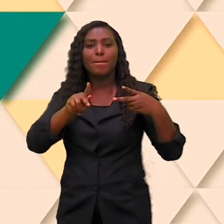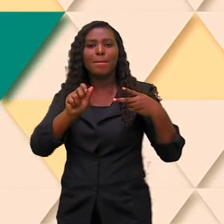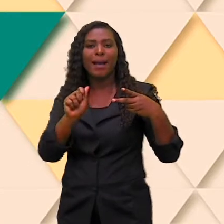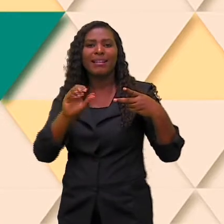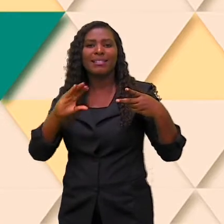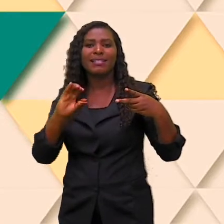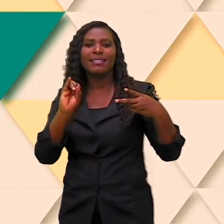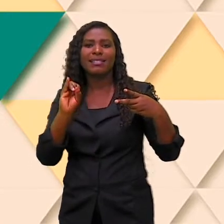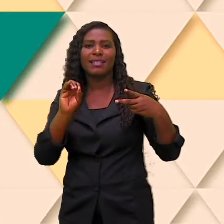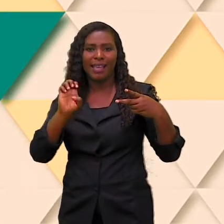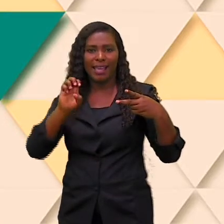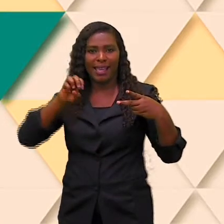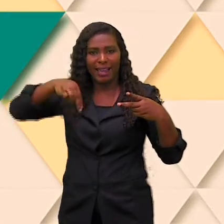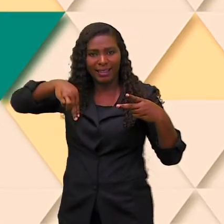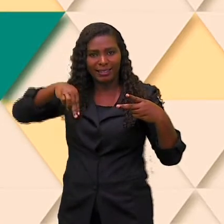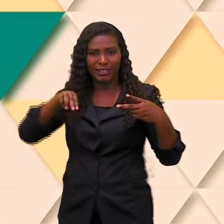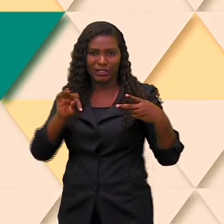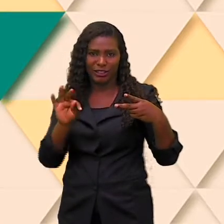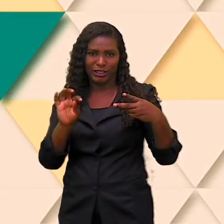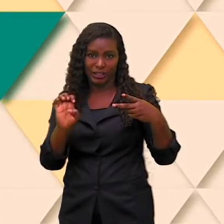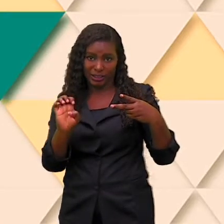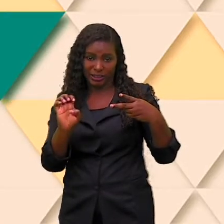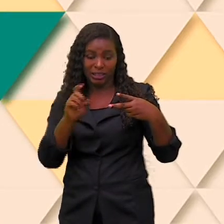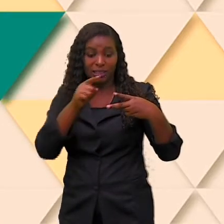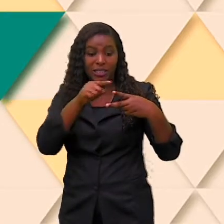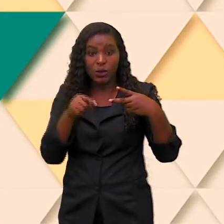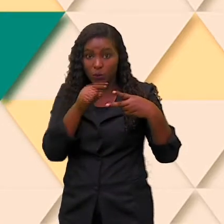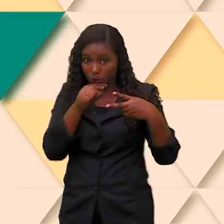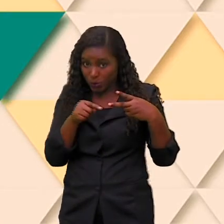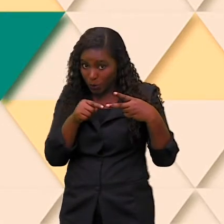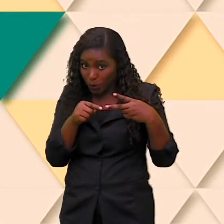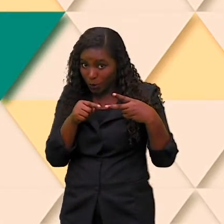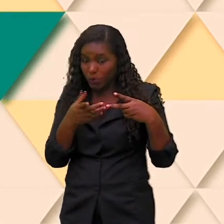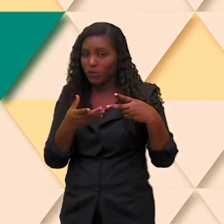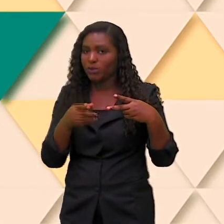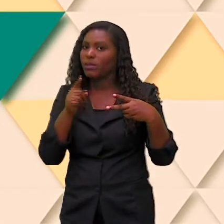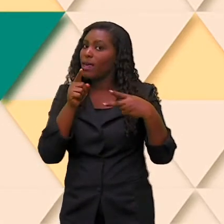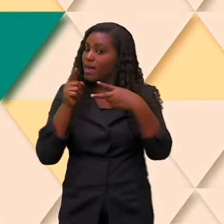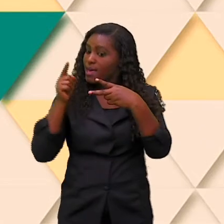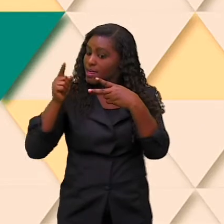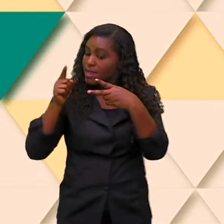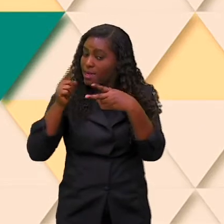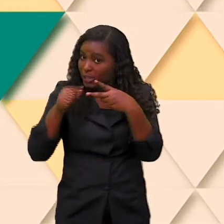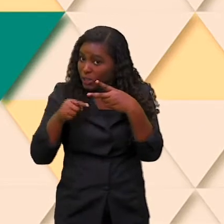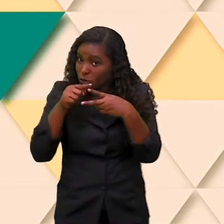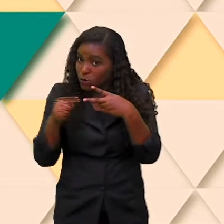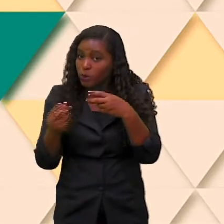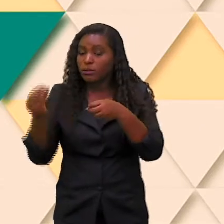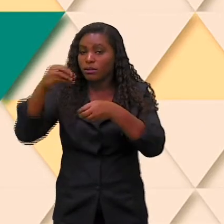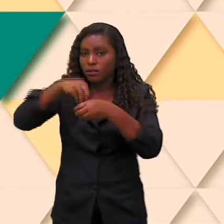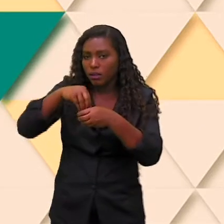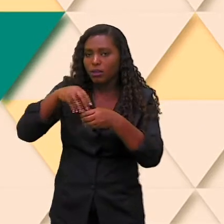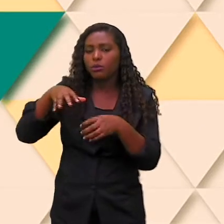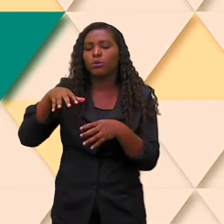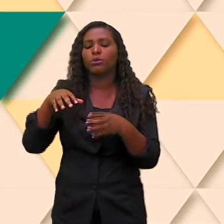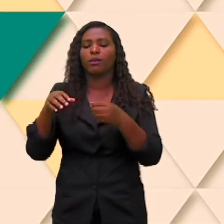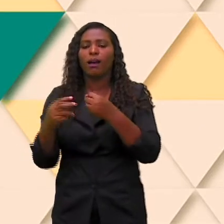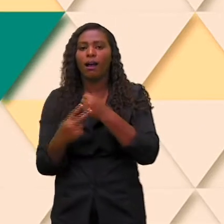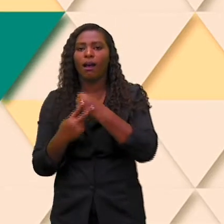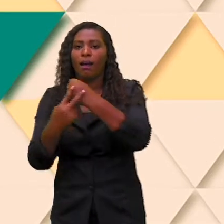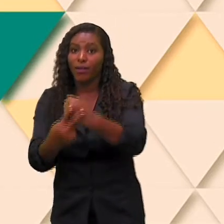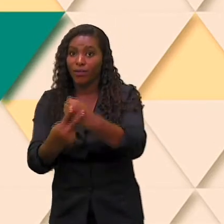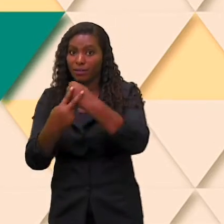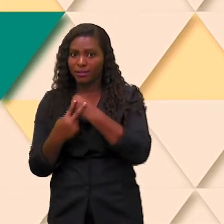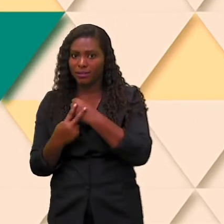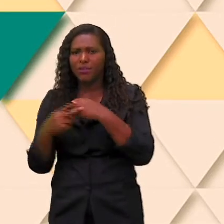E temos alguma fórmula, professora? Ah, temos sim senhor, uma fórmula bem simples. Olha